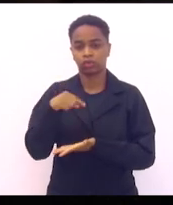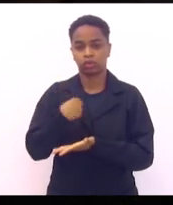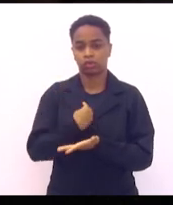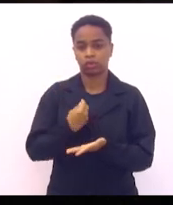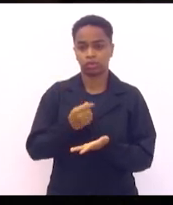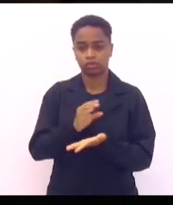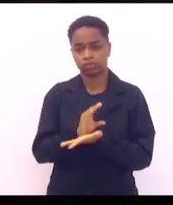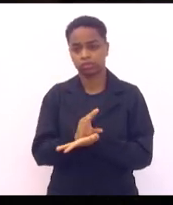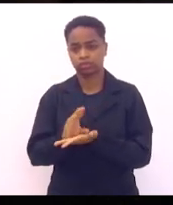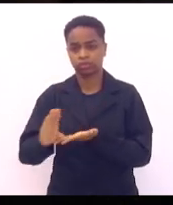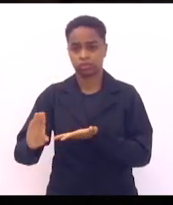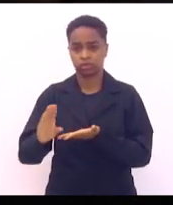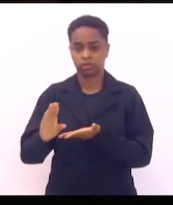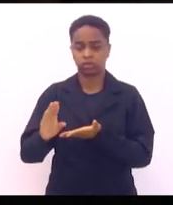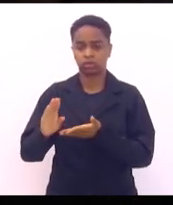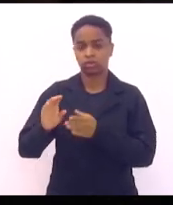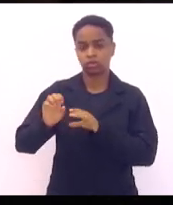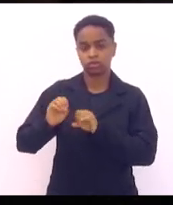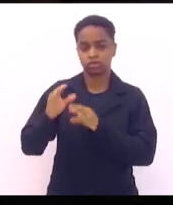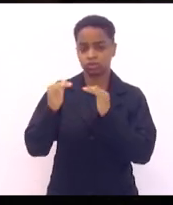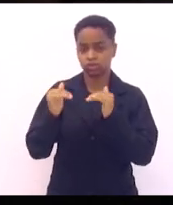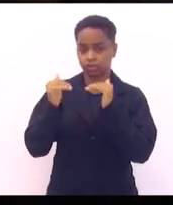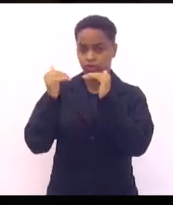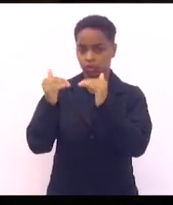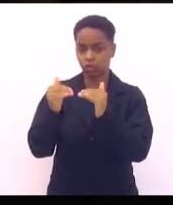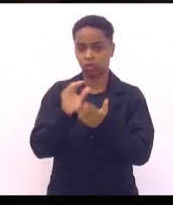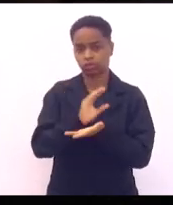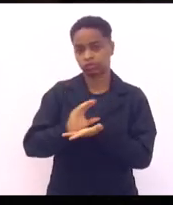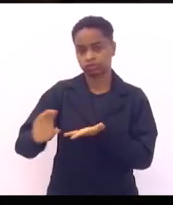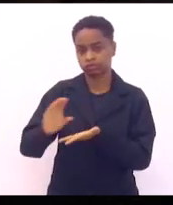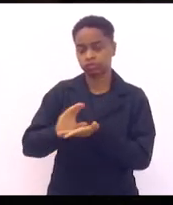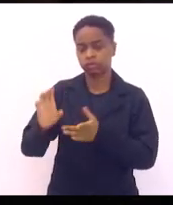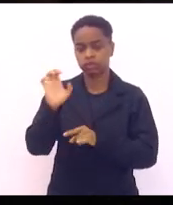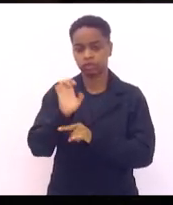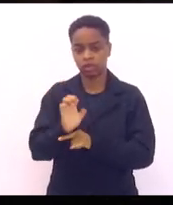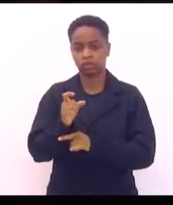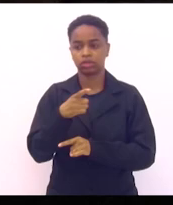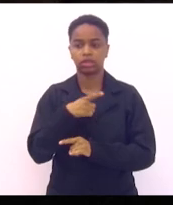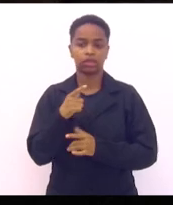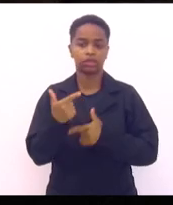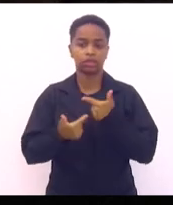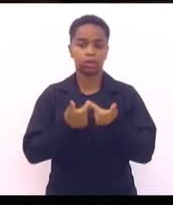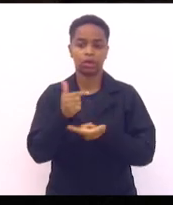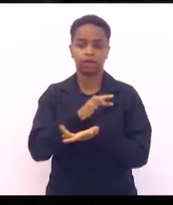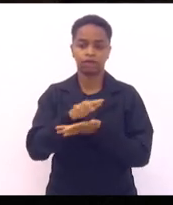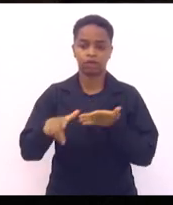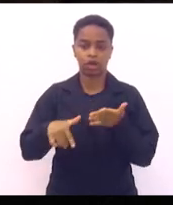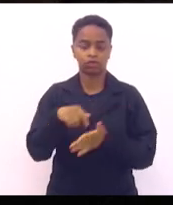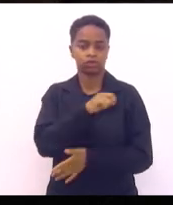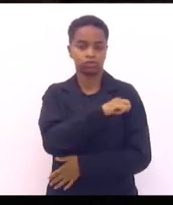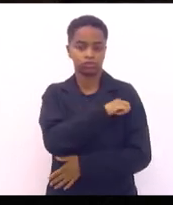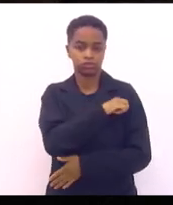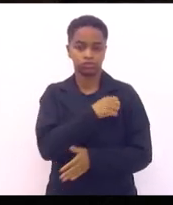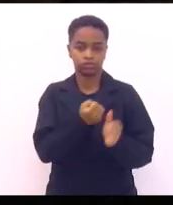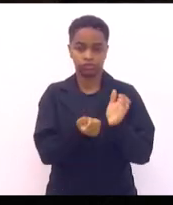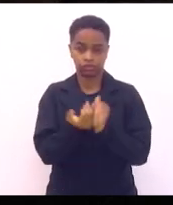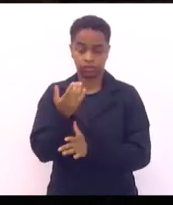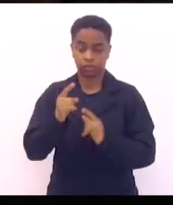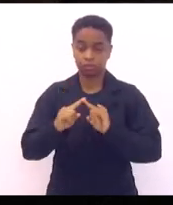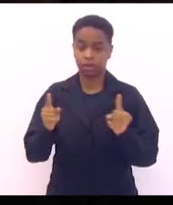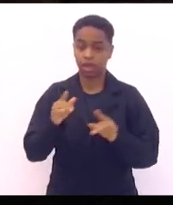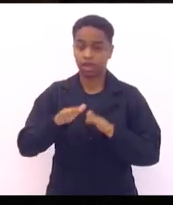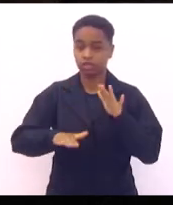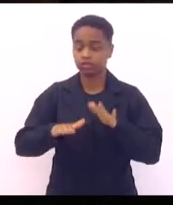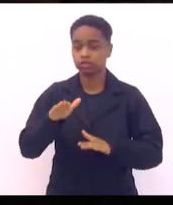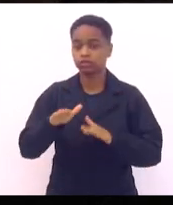ensino superior, bancadas pelo Estado, acontecem trabalhos, né, que os alunos desempenham e que muitas das vezes